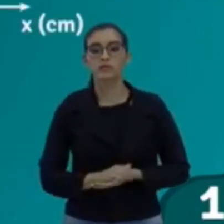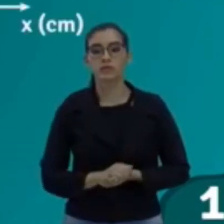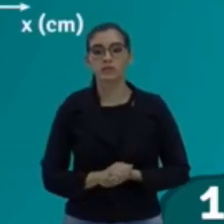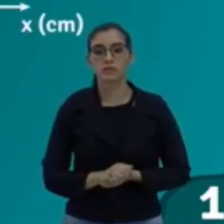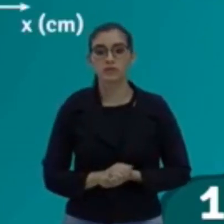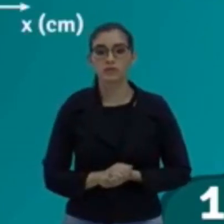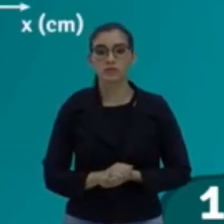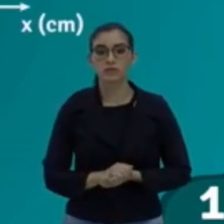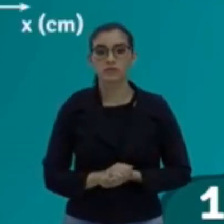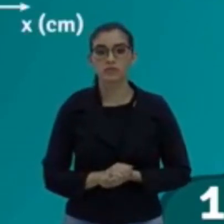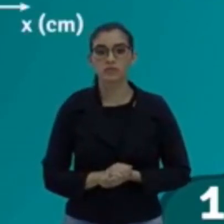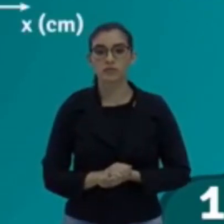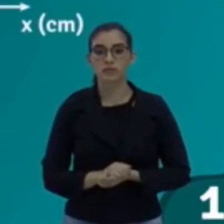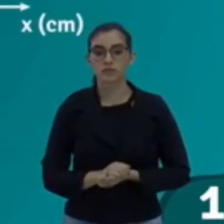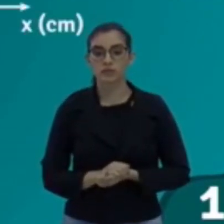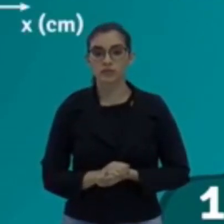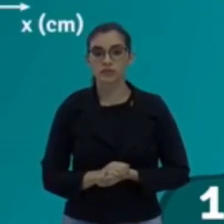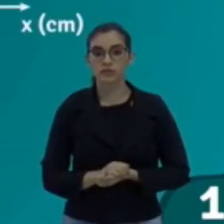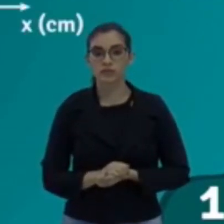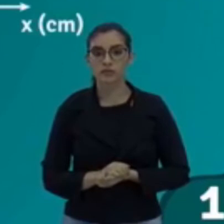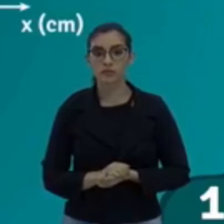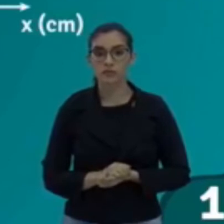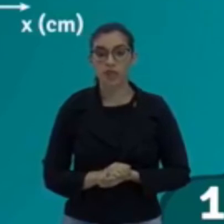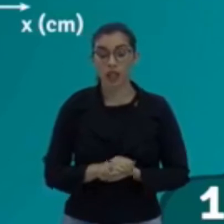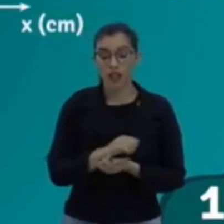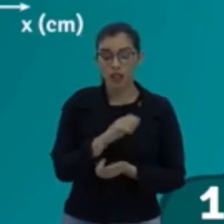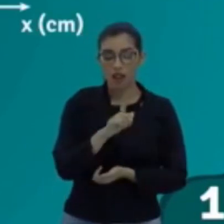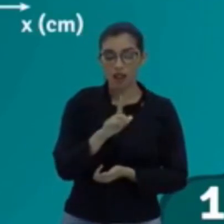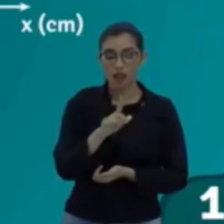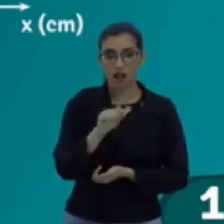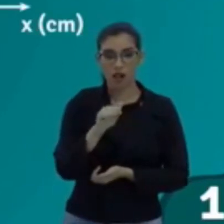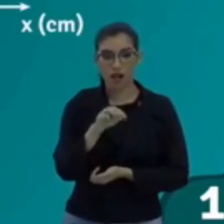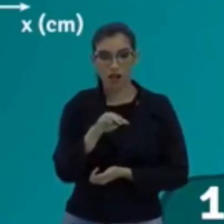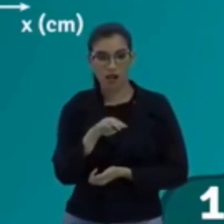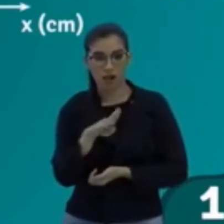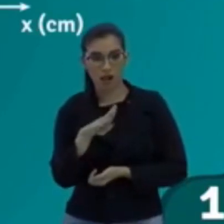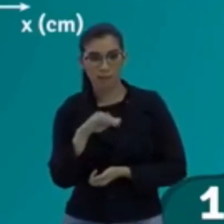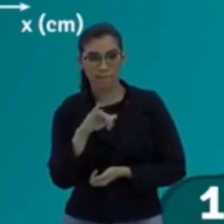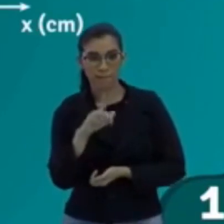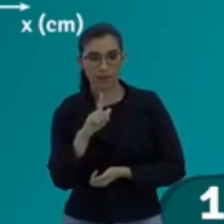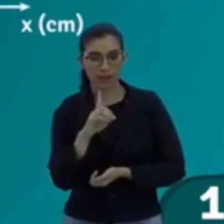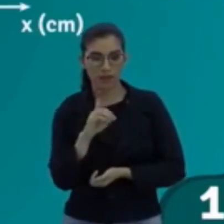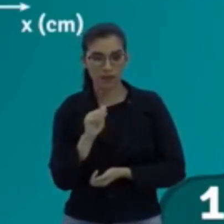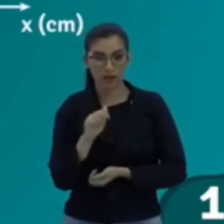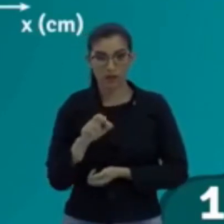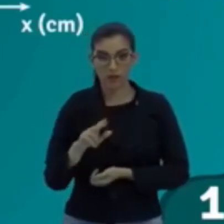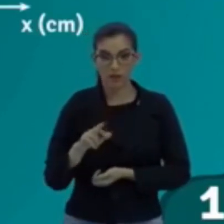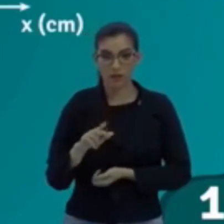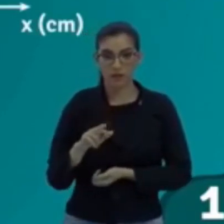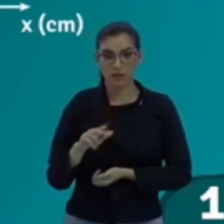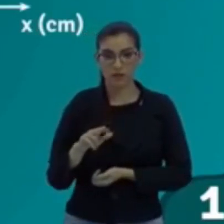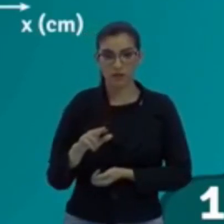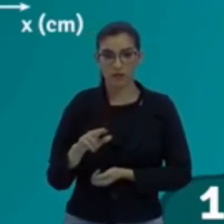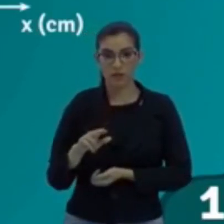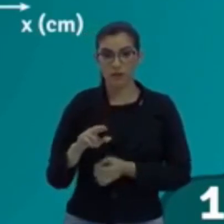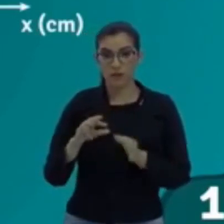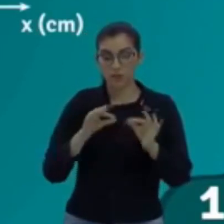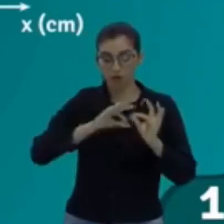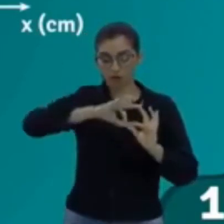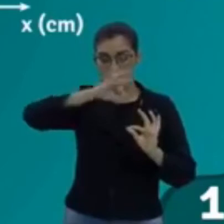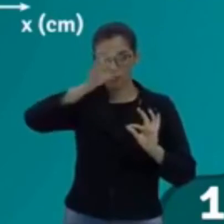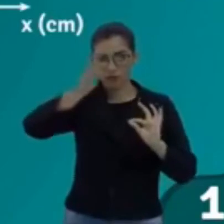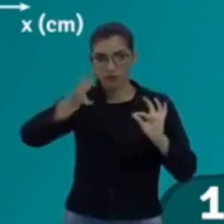Comprimento de onda. Aqui, o lambda. Comprimento de onda é uma oscilação completa